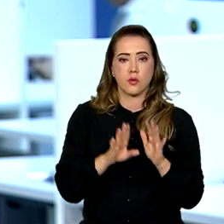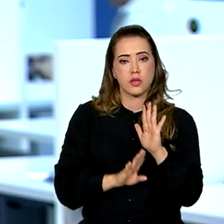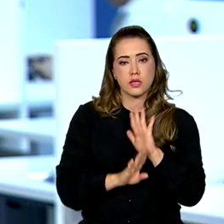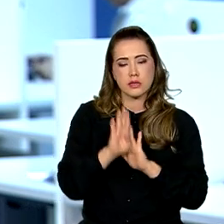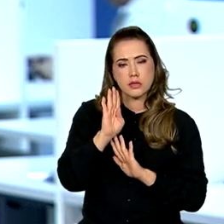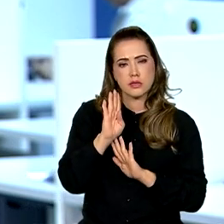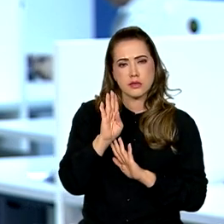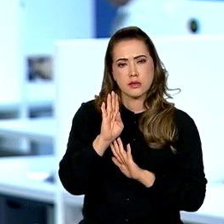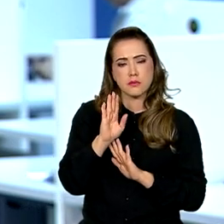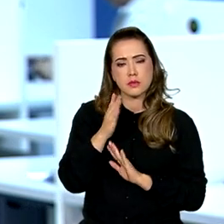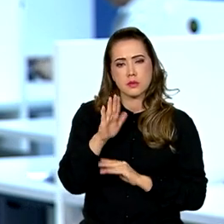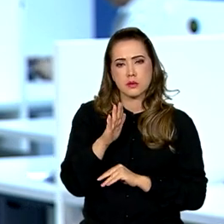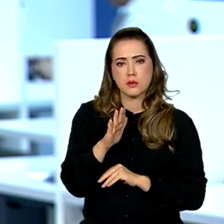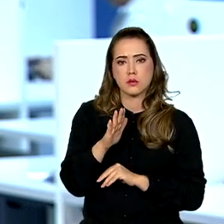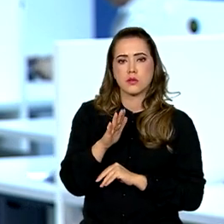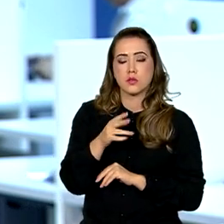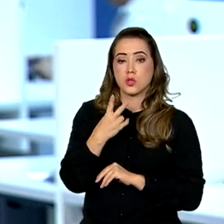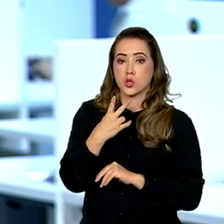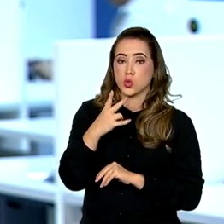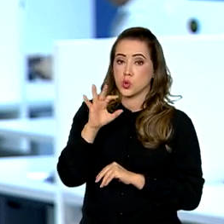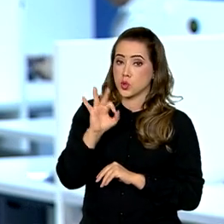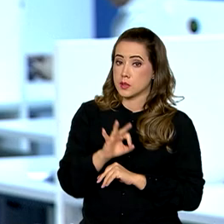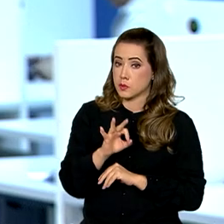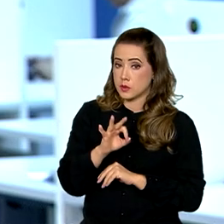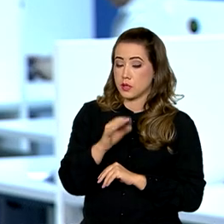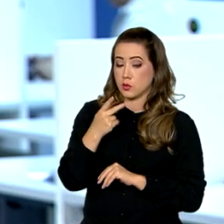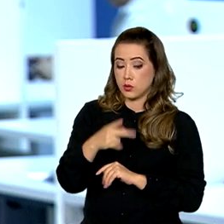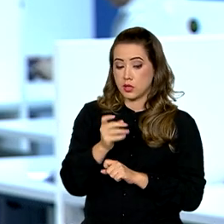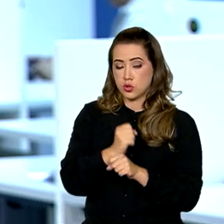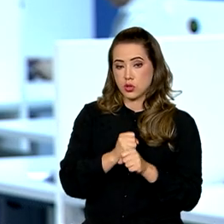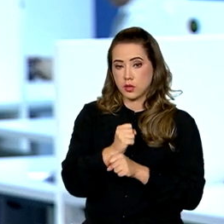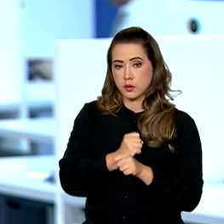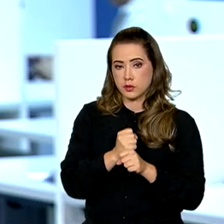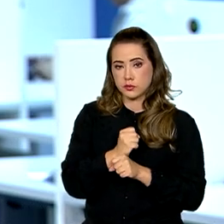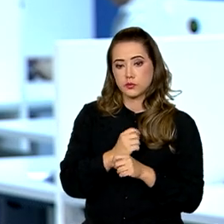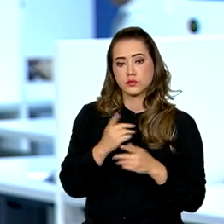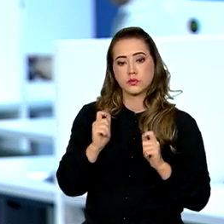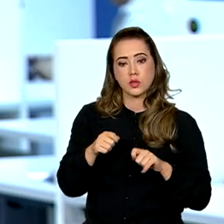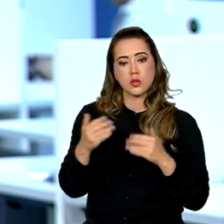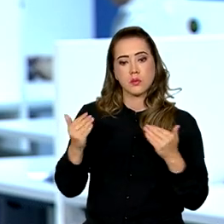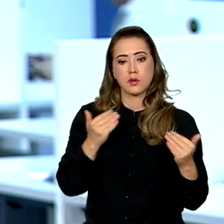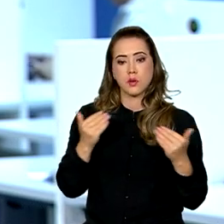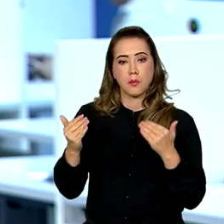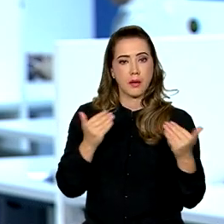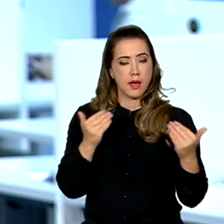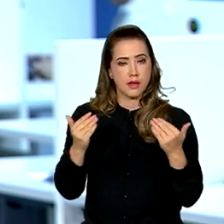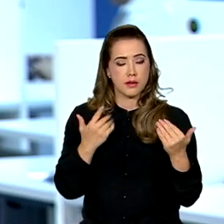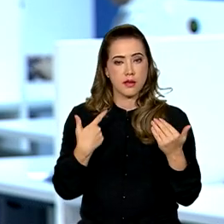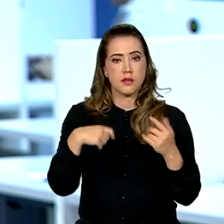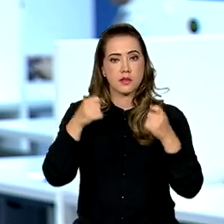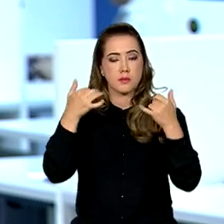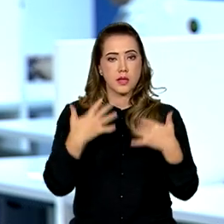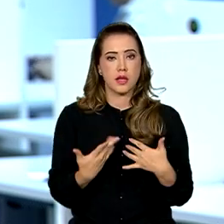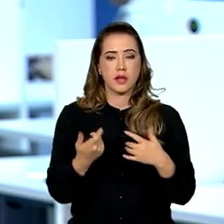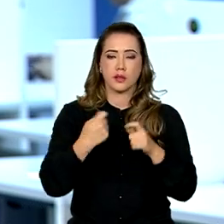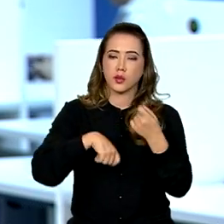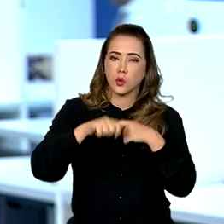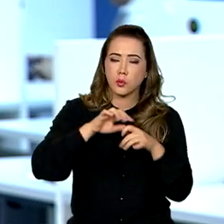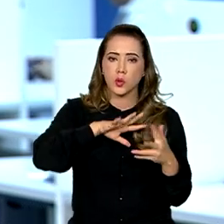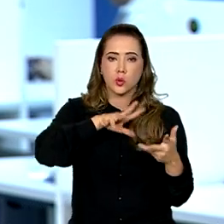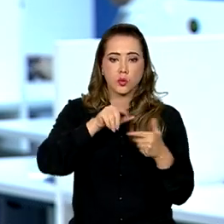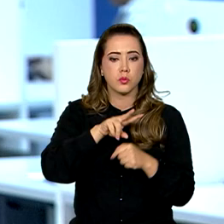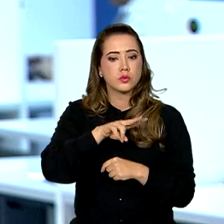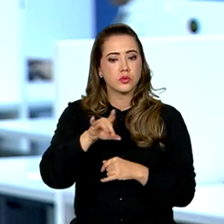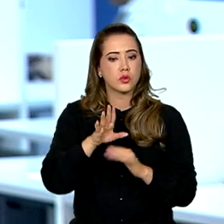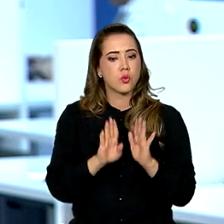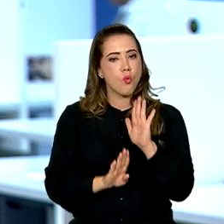um crescimento de pouco mais que 2% pra este ano. A UNCTAD faz até uma comparação, diz que a economia mundial está